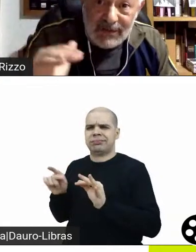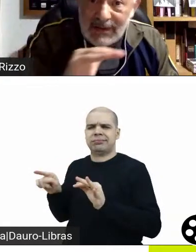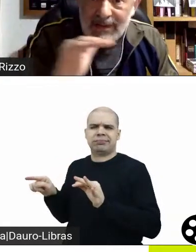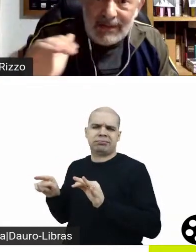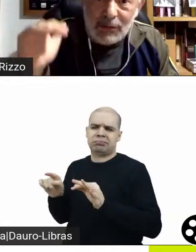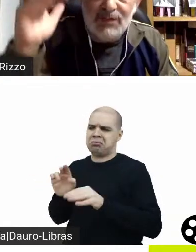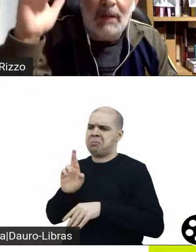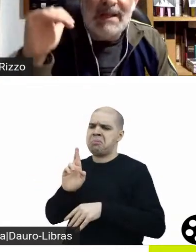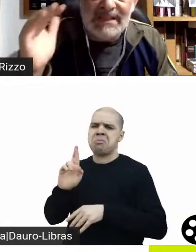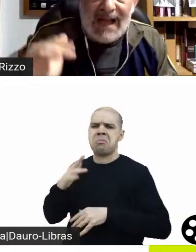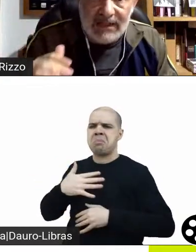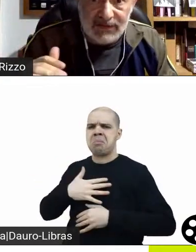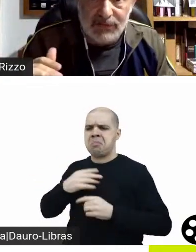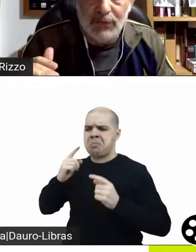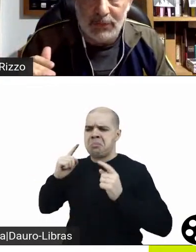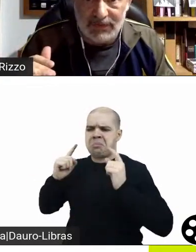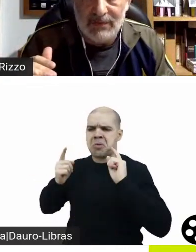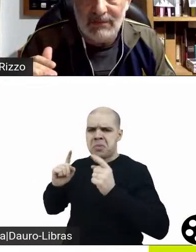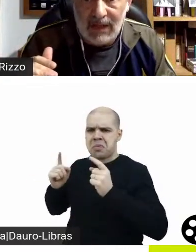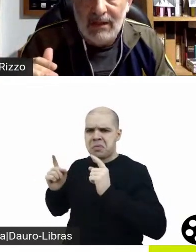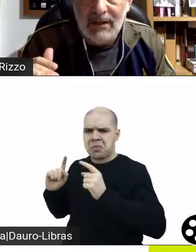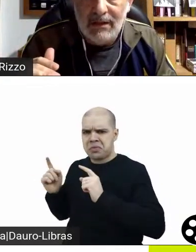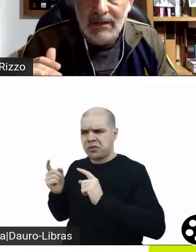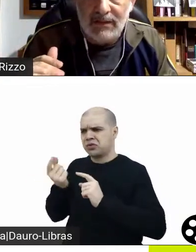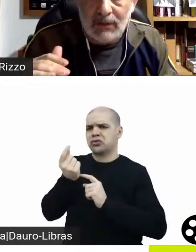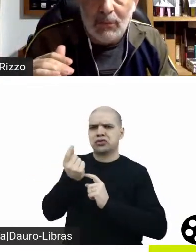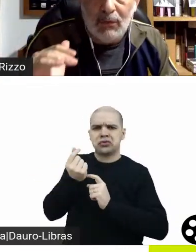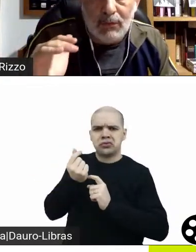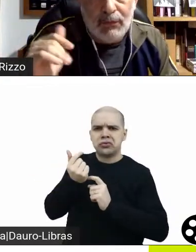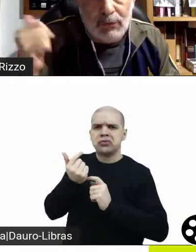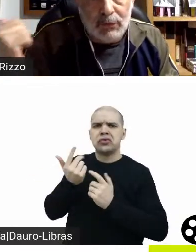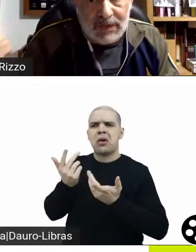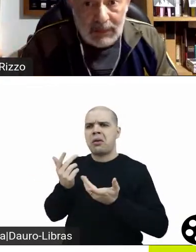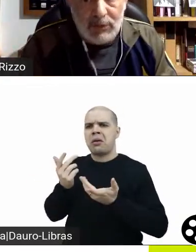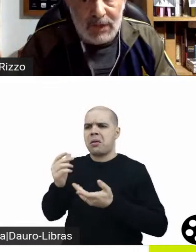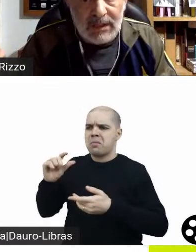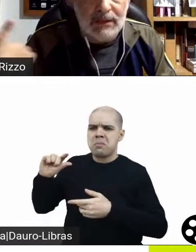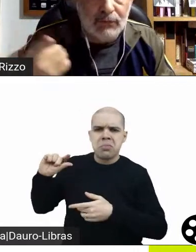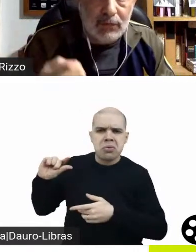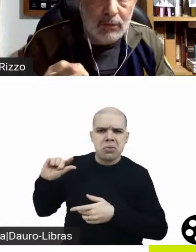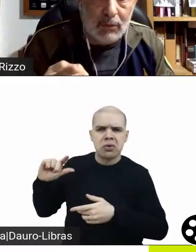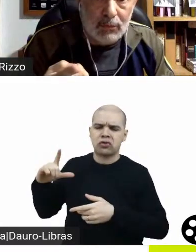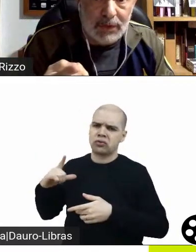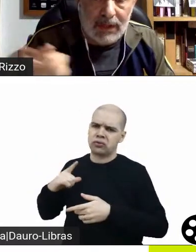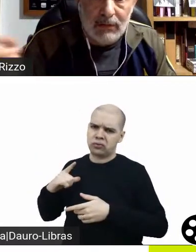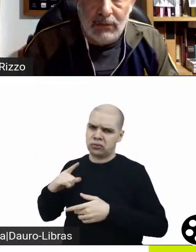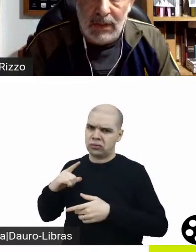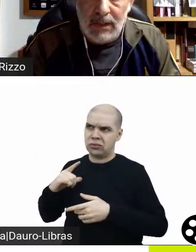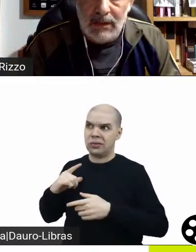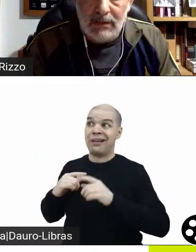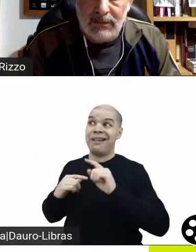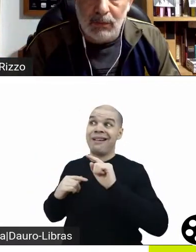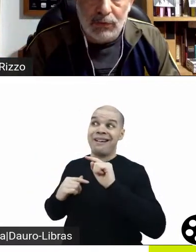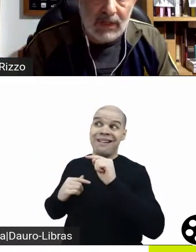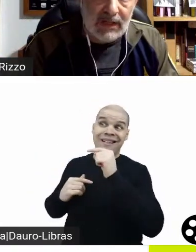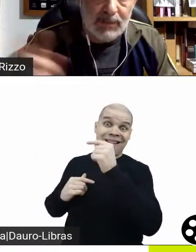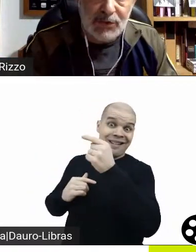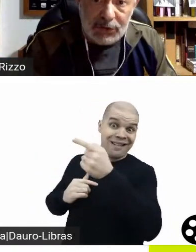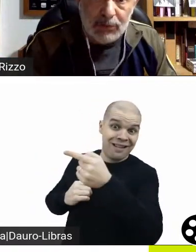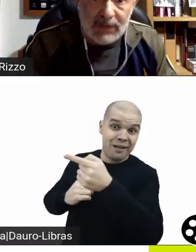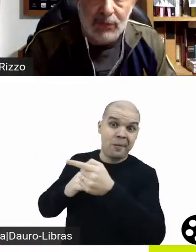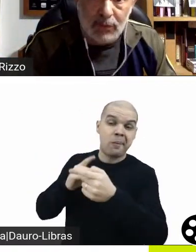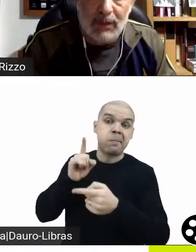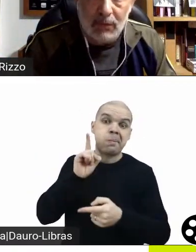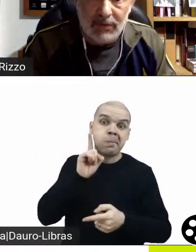gradações orçamentárias de filmes, né, quer dizer, o cinema australiano e um filme como Muriel são muito